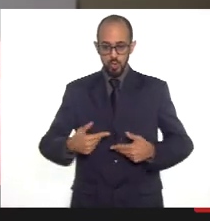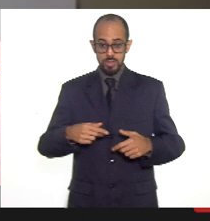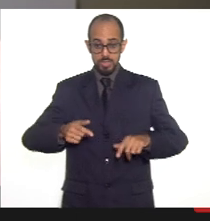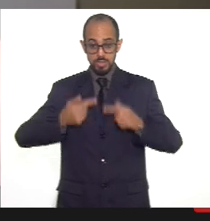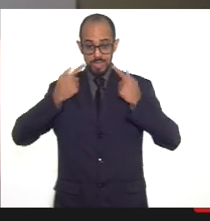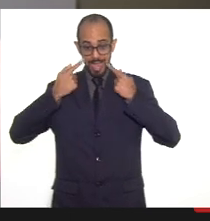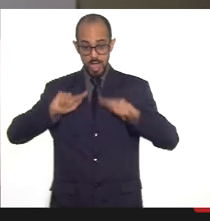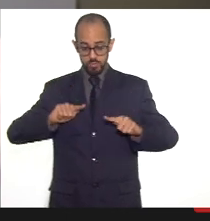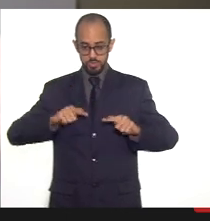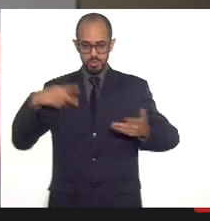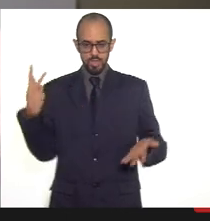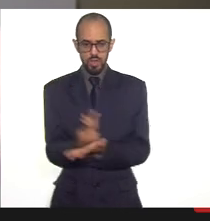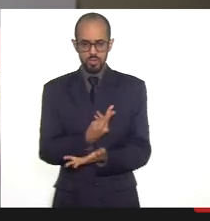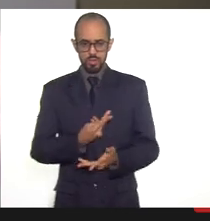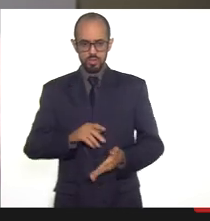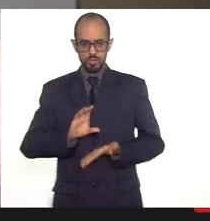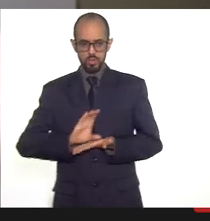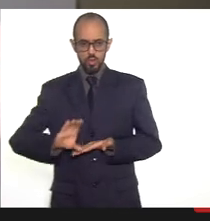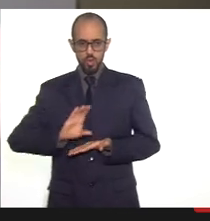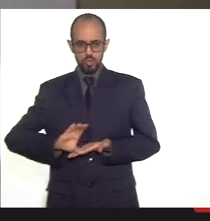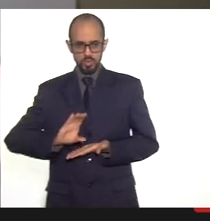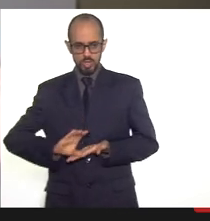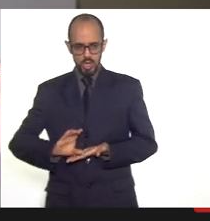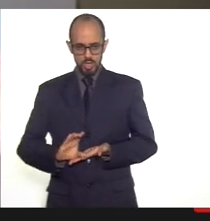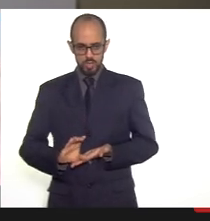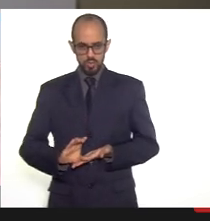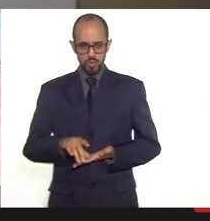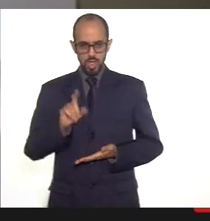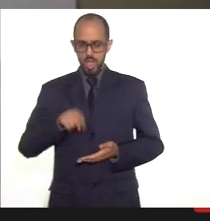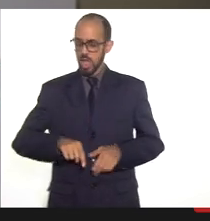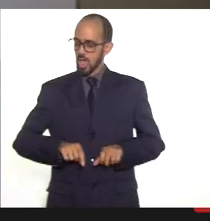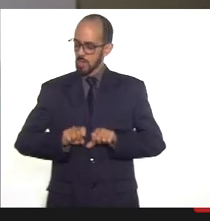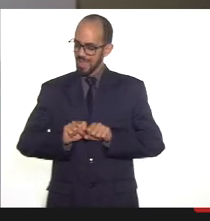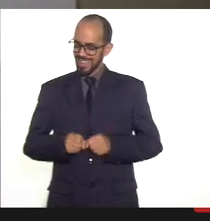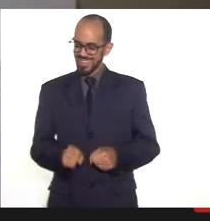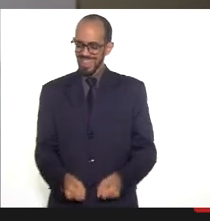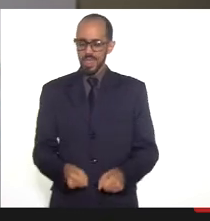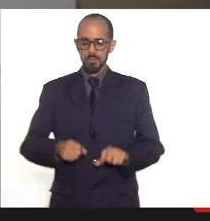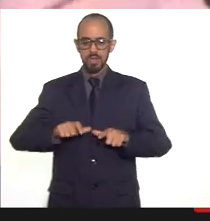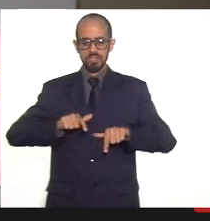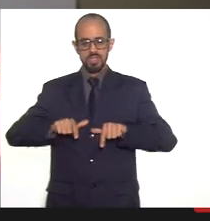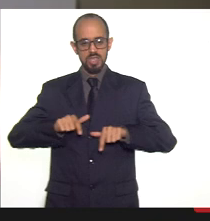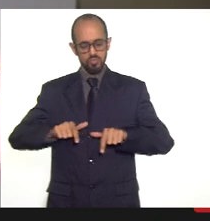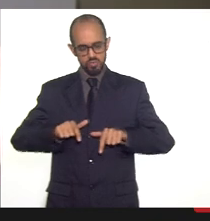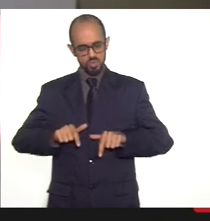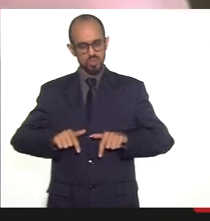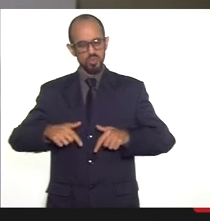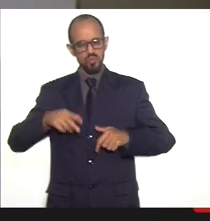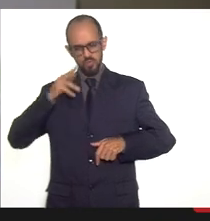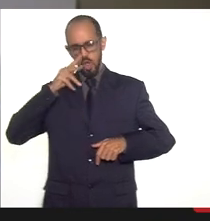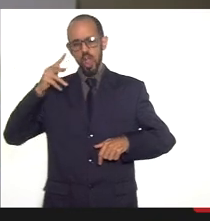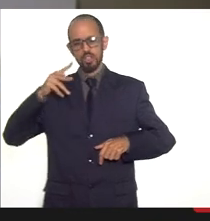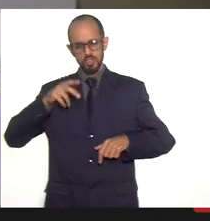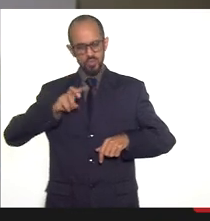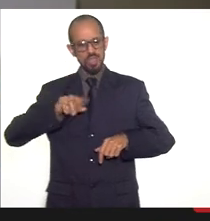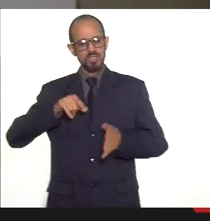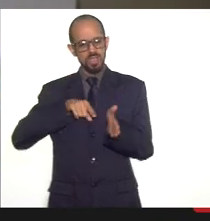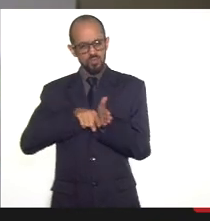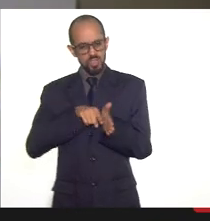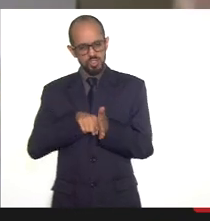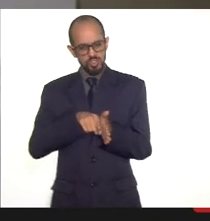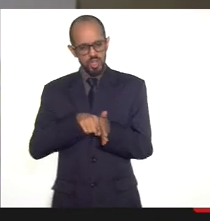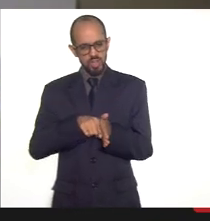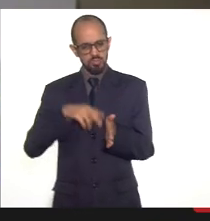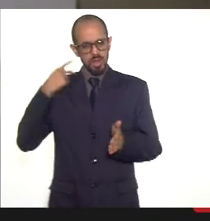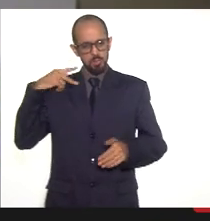acontecido no Conselho, é um desmonte muito grande, é importante dar atenção para isso, será investigado pela promotoria